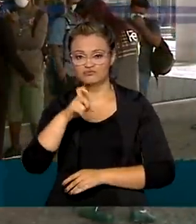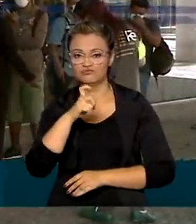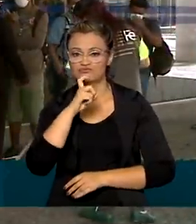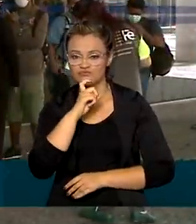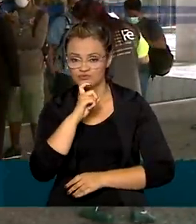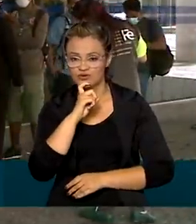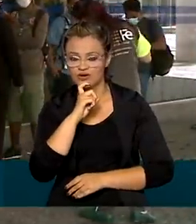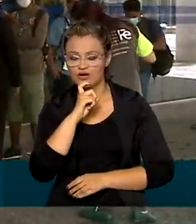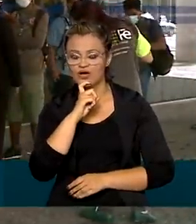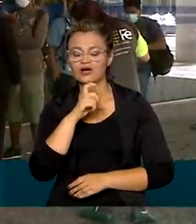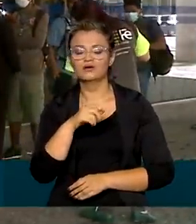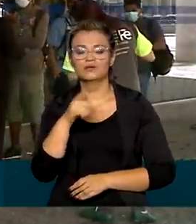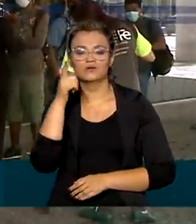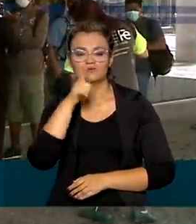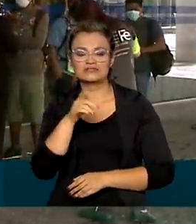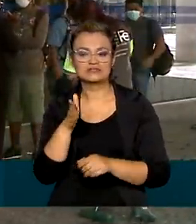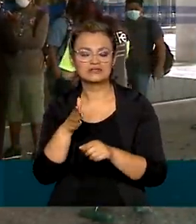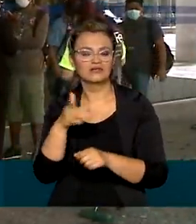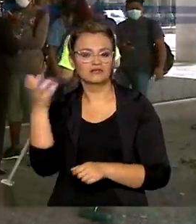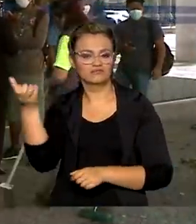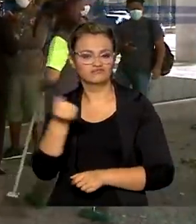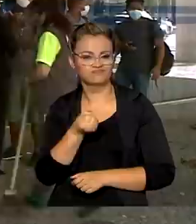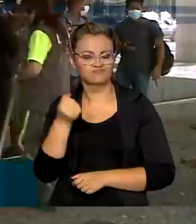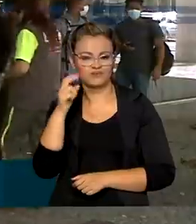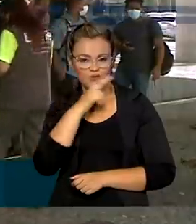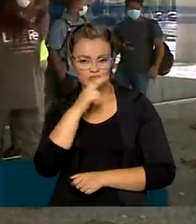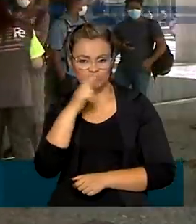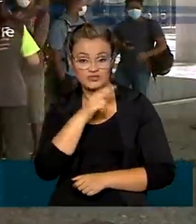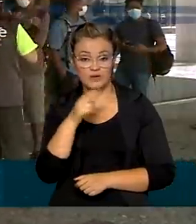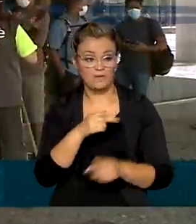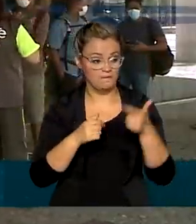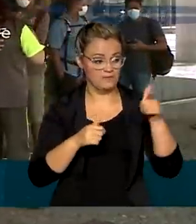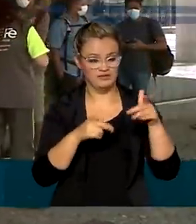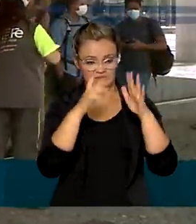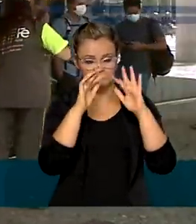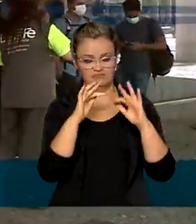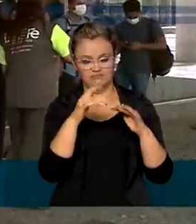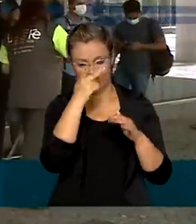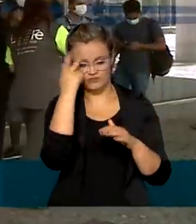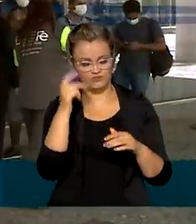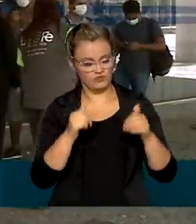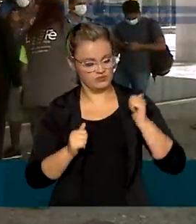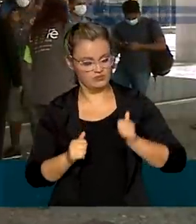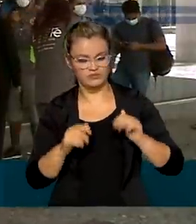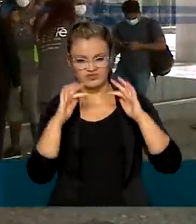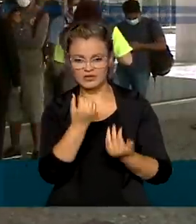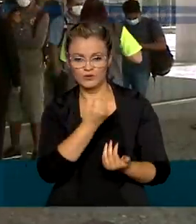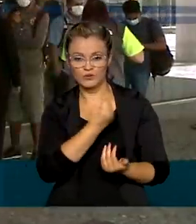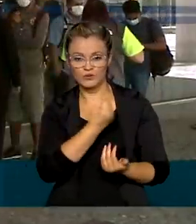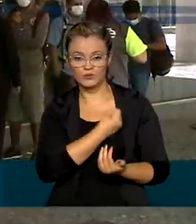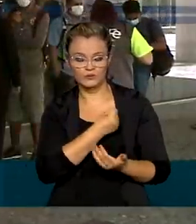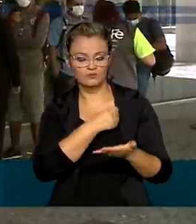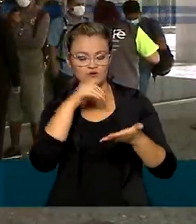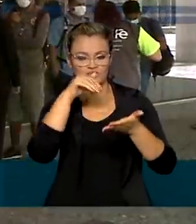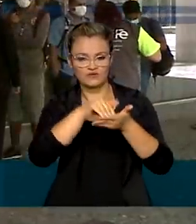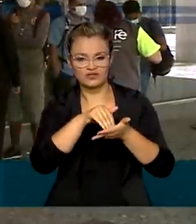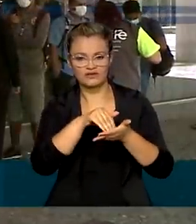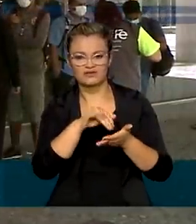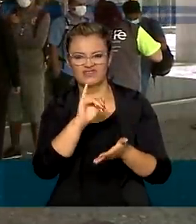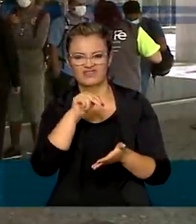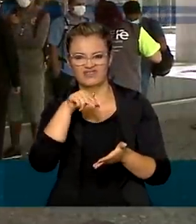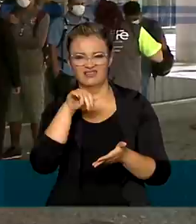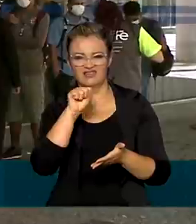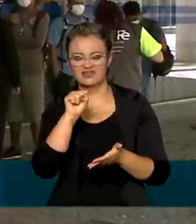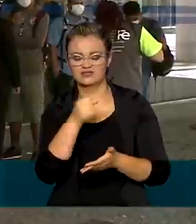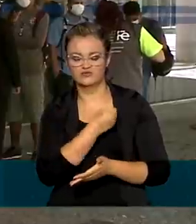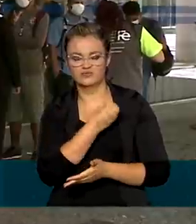ao auxílio emergencial e o público também beneficiário do Bolsa Família com o número de identificação, o NIS